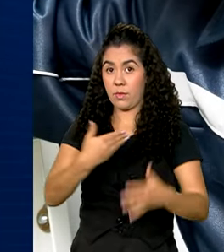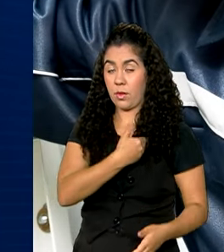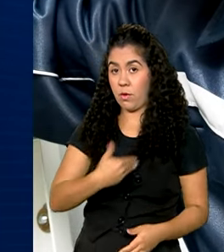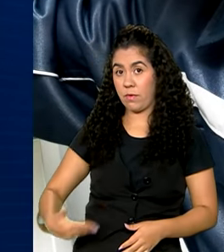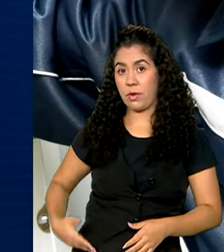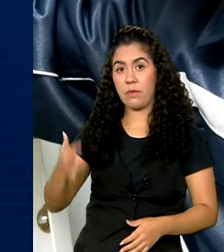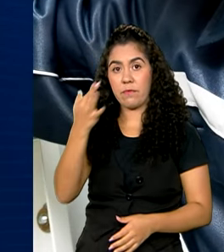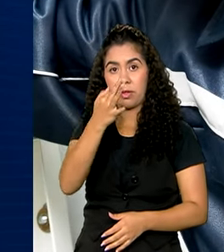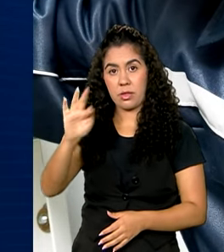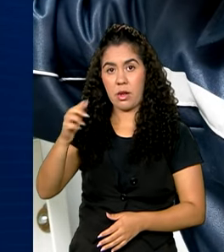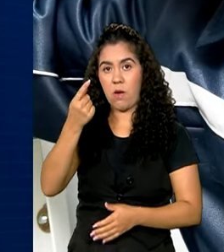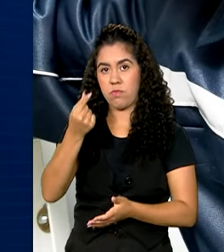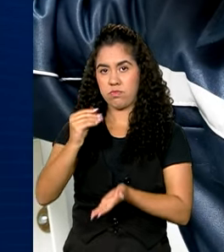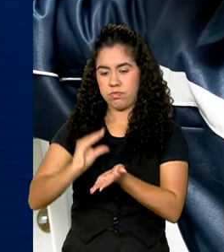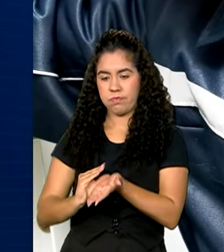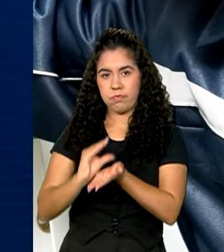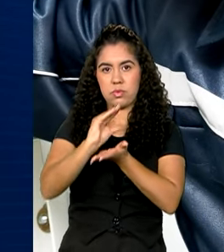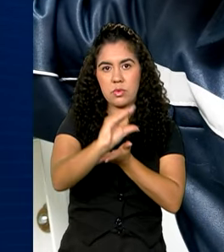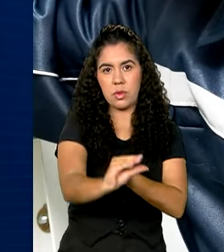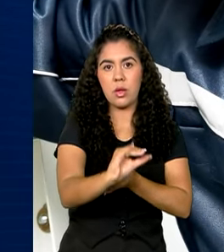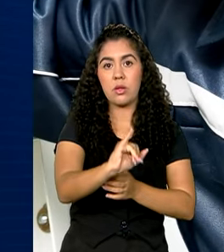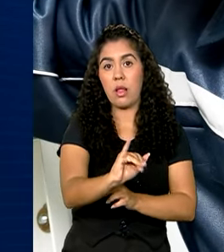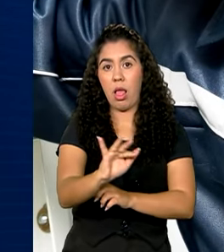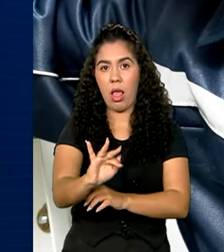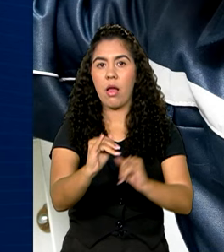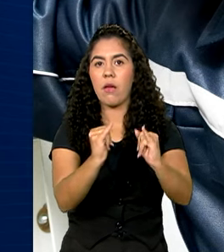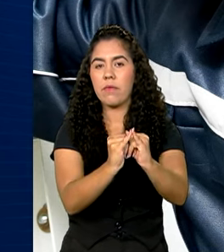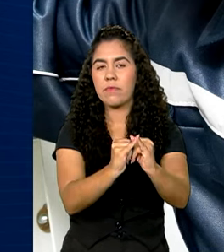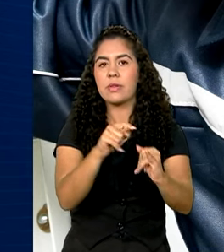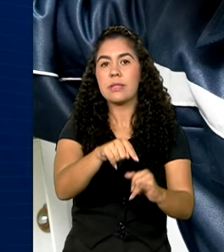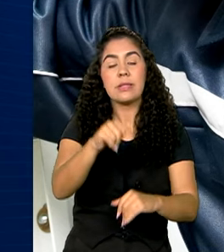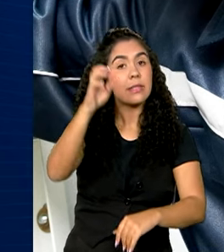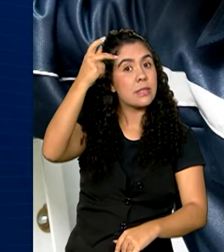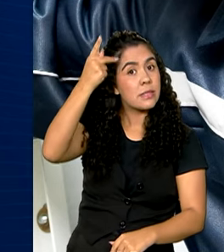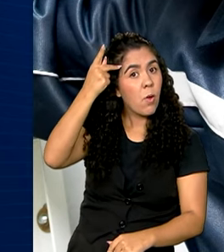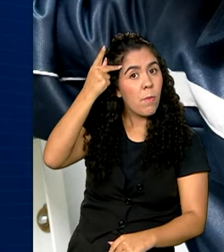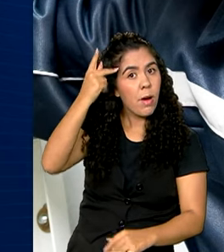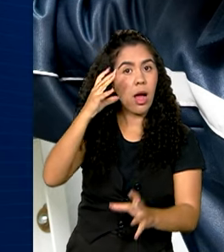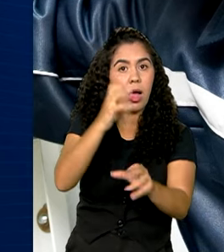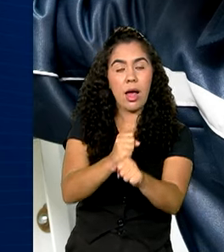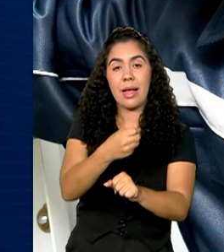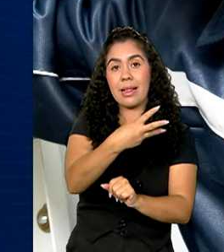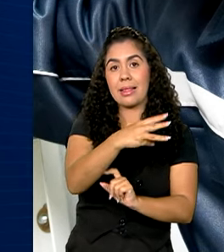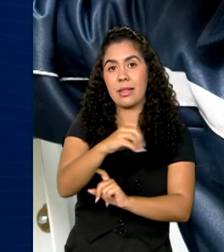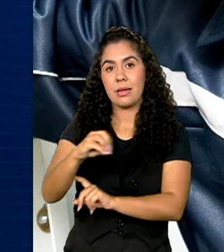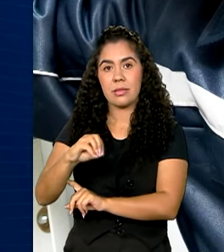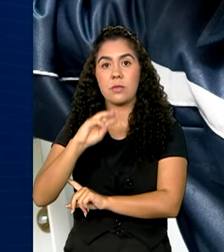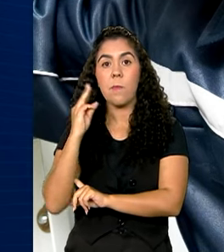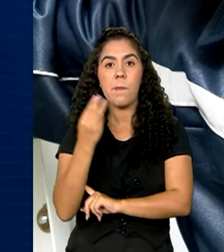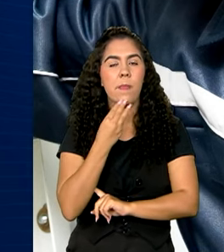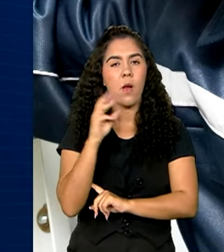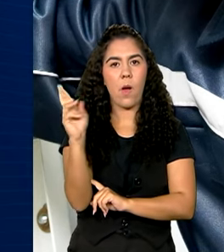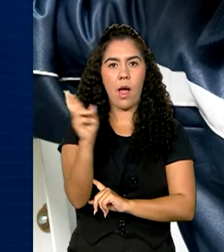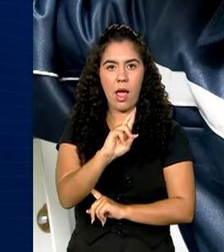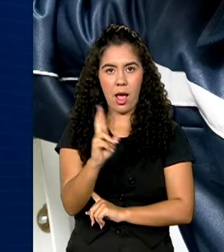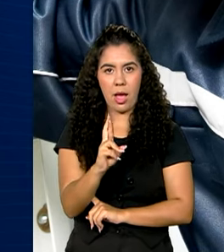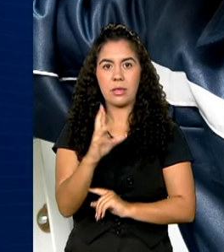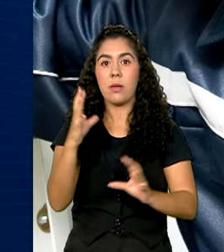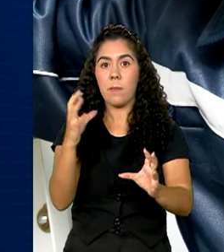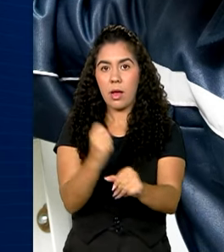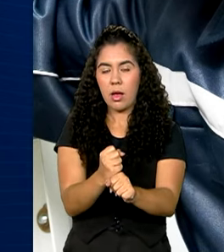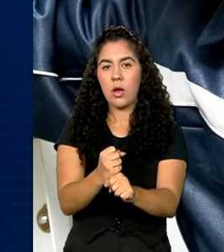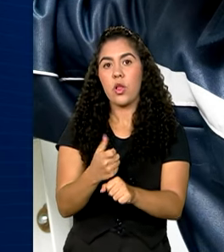federal nos institutos federais do Estado de São Paulo serão de 300 milhões de reais para a construção dos 12